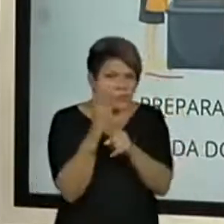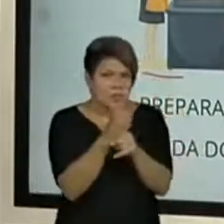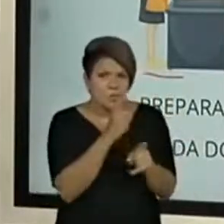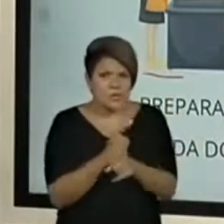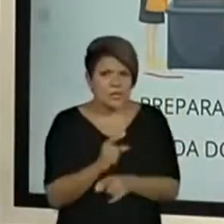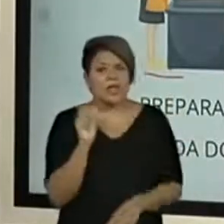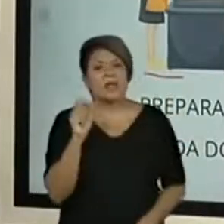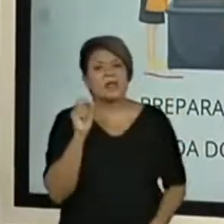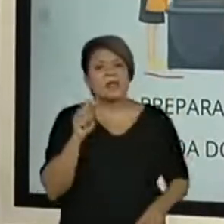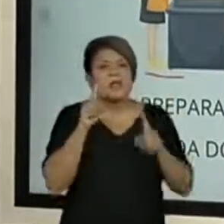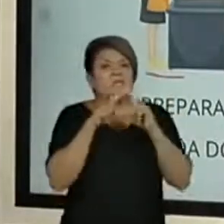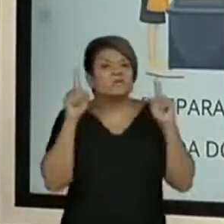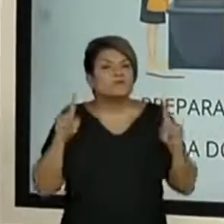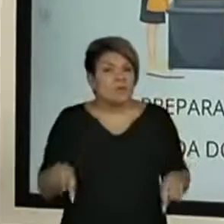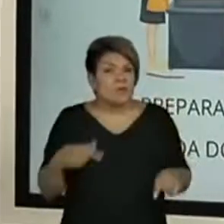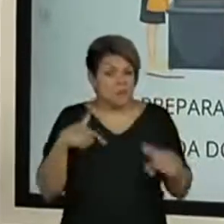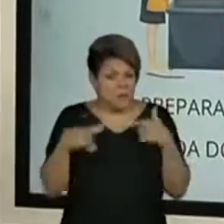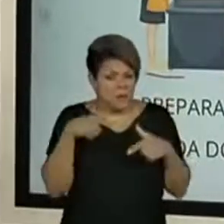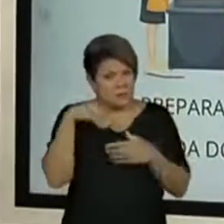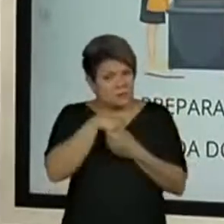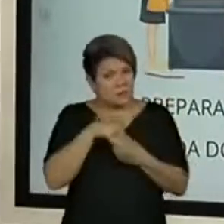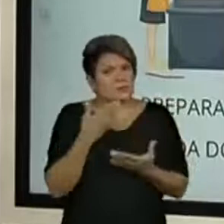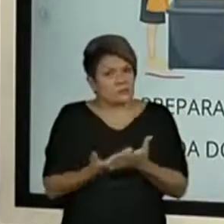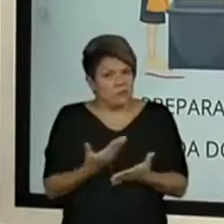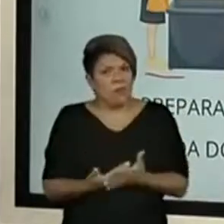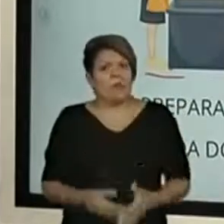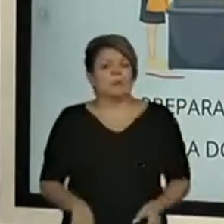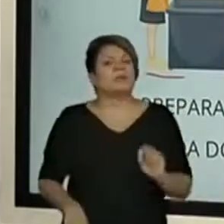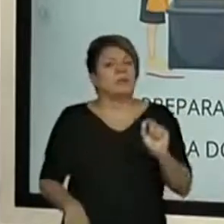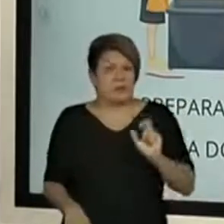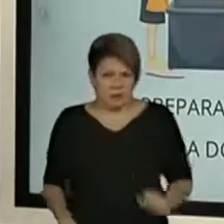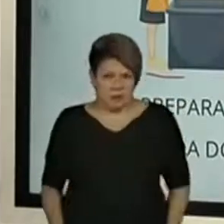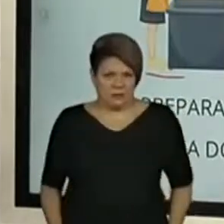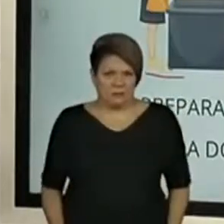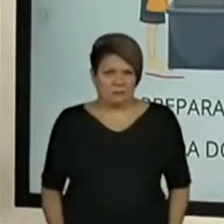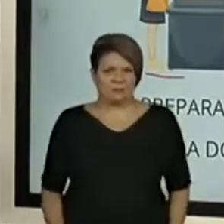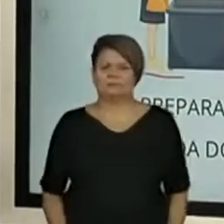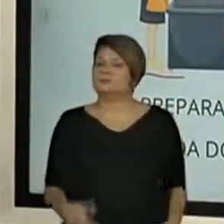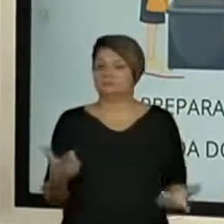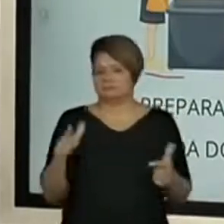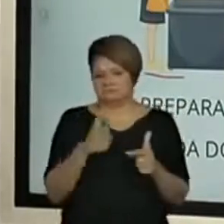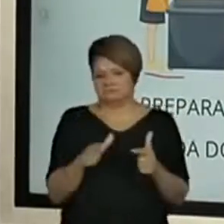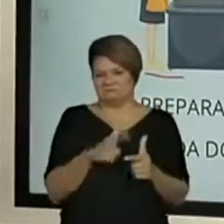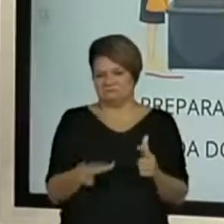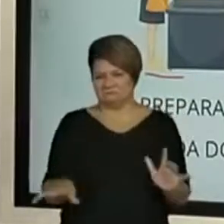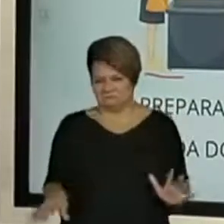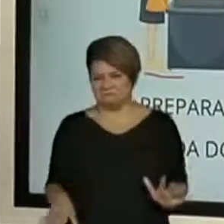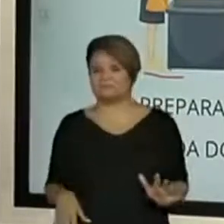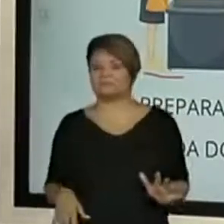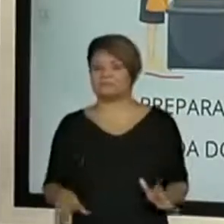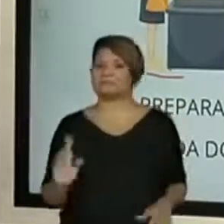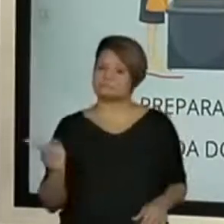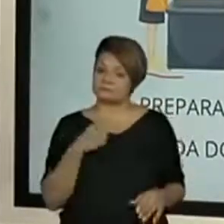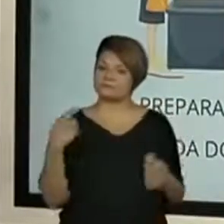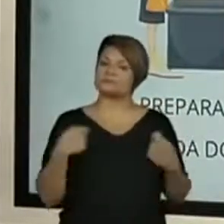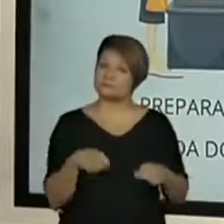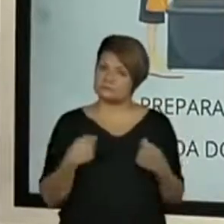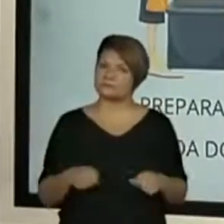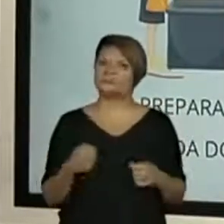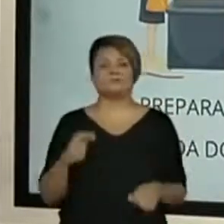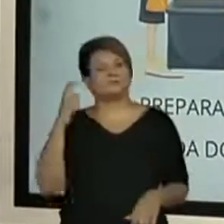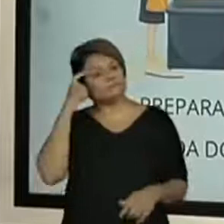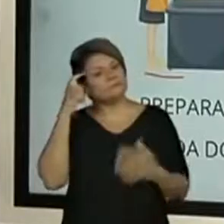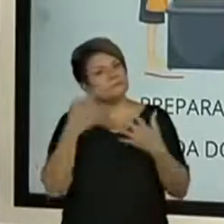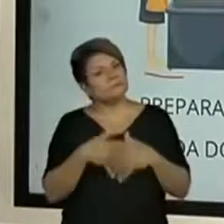quem são os funcionários da escola. Quem trabalha lá na escola? Não tem problema. A gente tem que pensar quem está